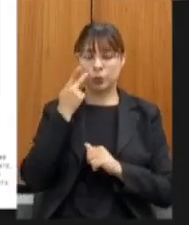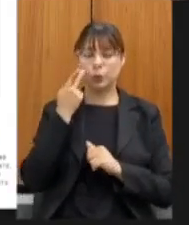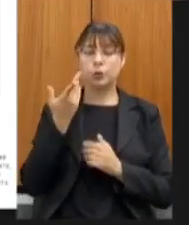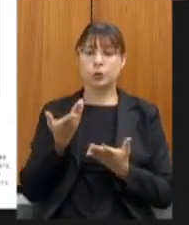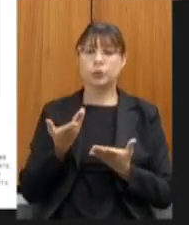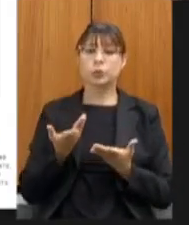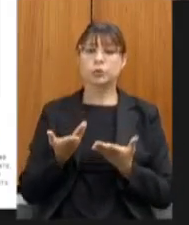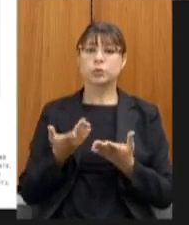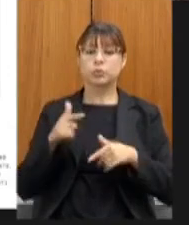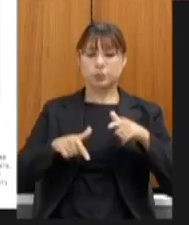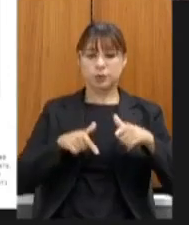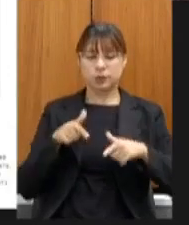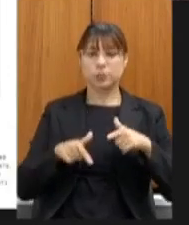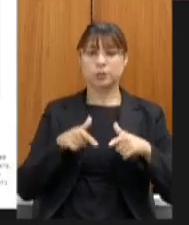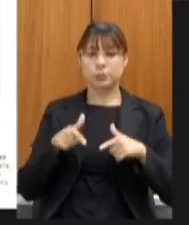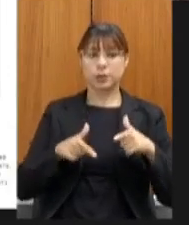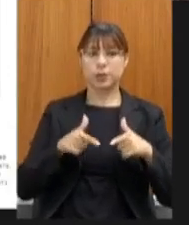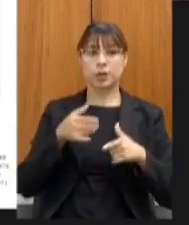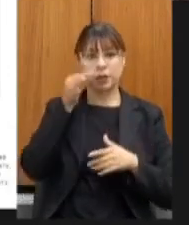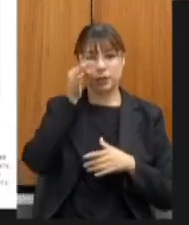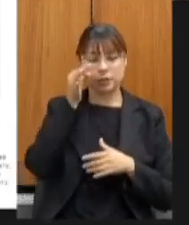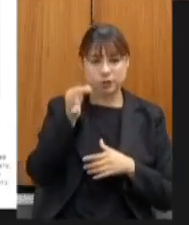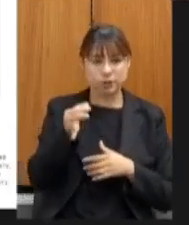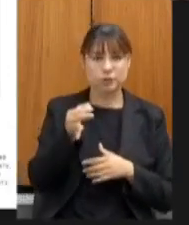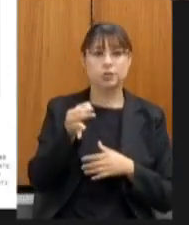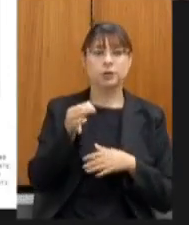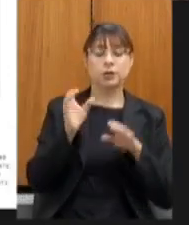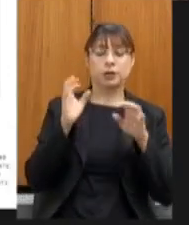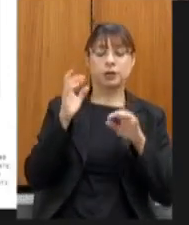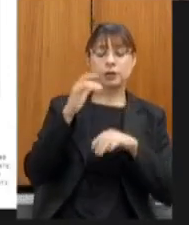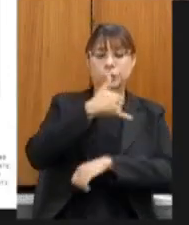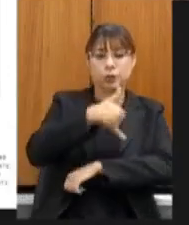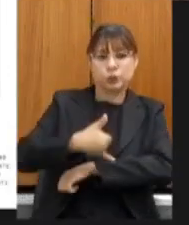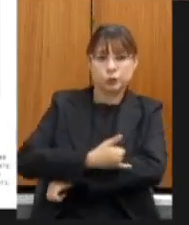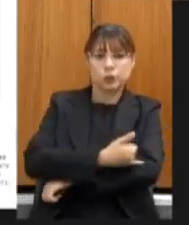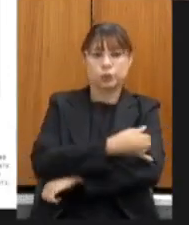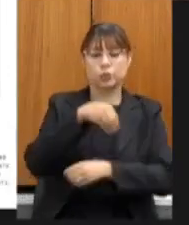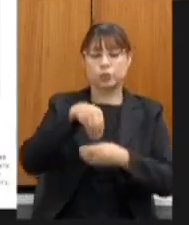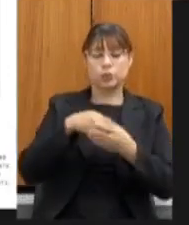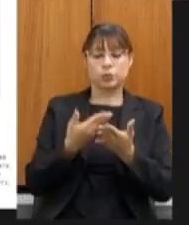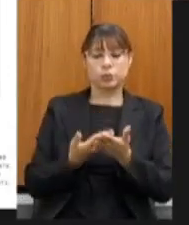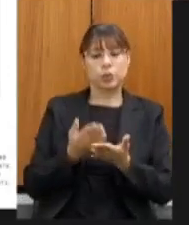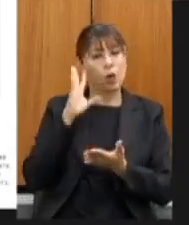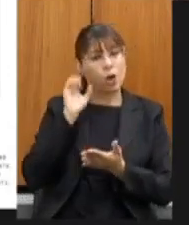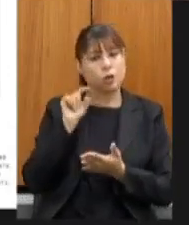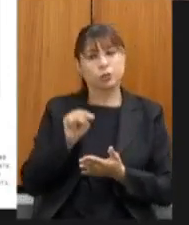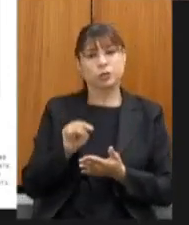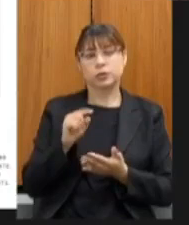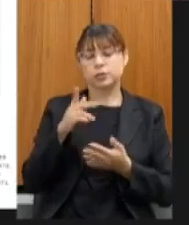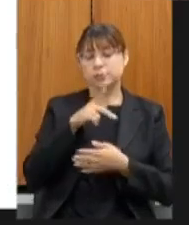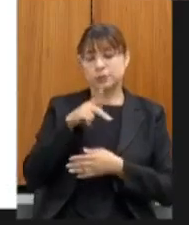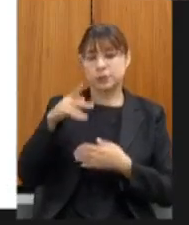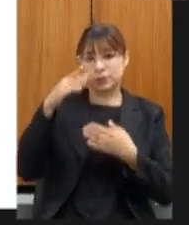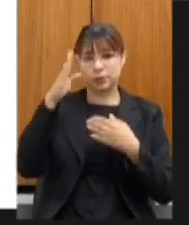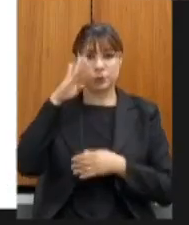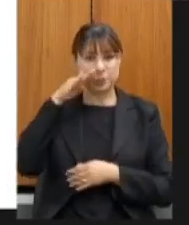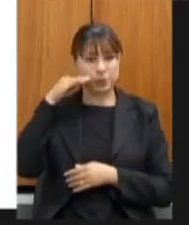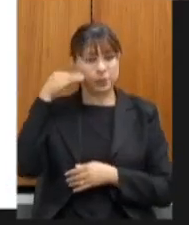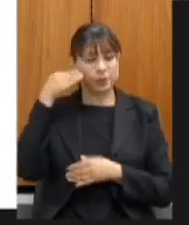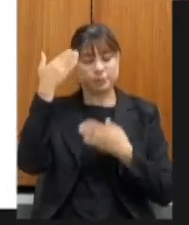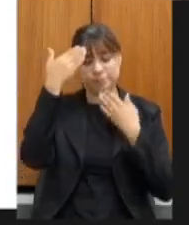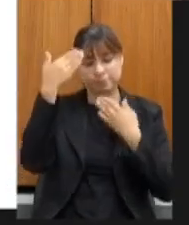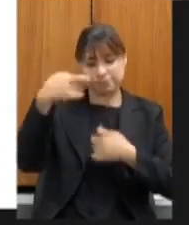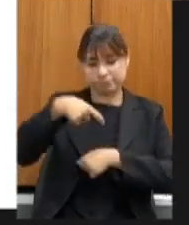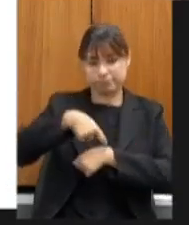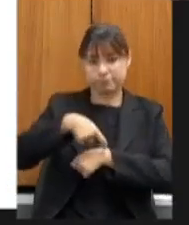trabalhar e dar toda atenção à situação de infraestrutura das escolas acho que era isso o presidente Beatriz agradeço muito o tempo